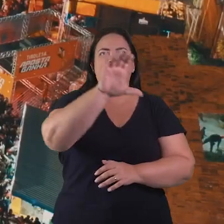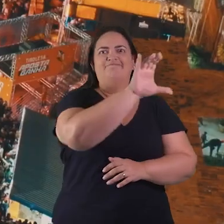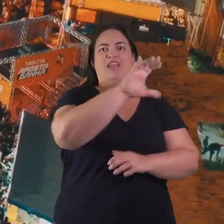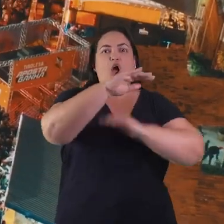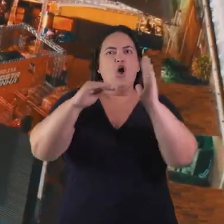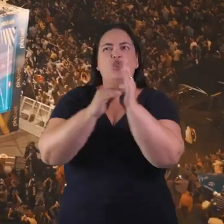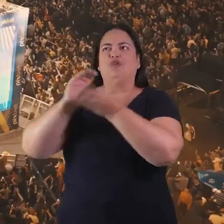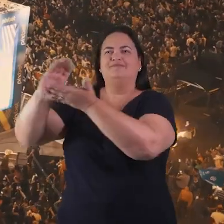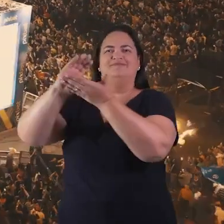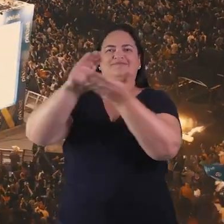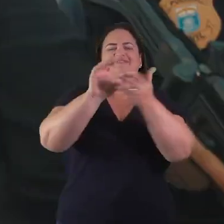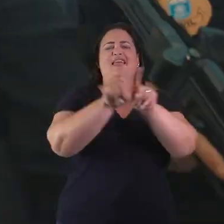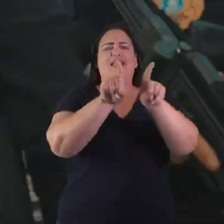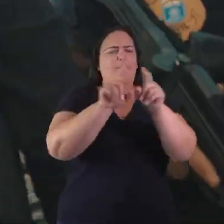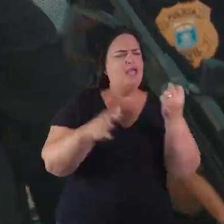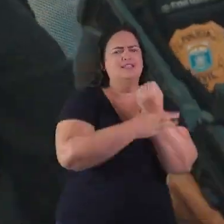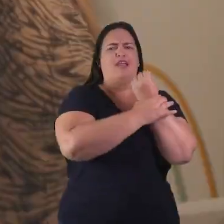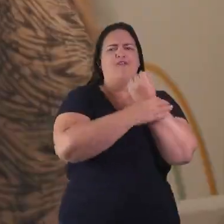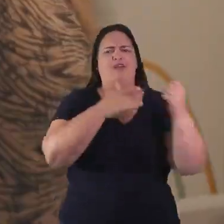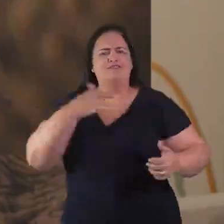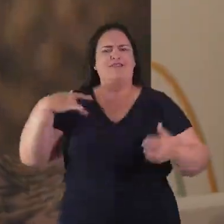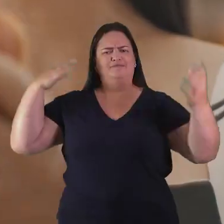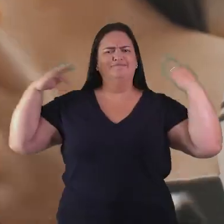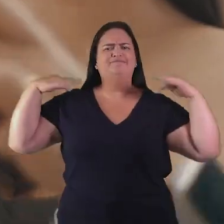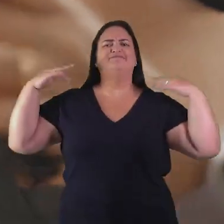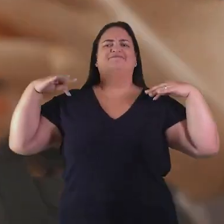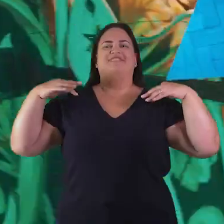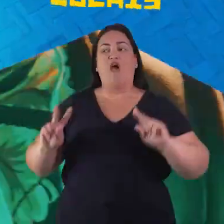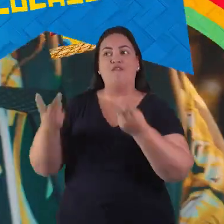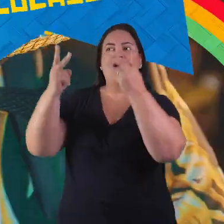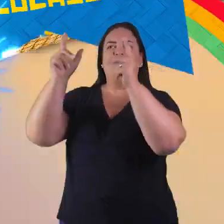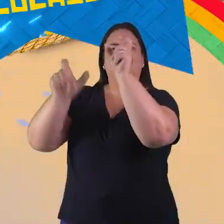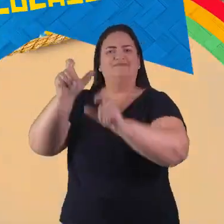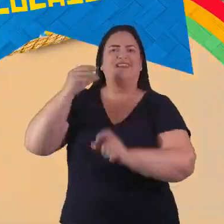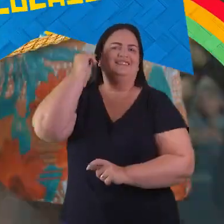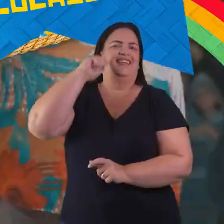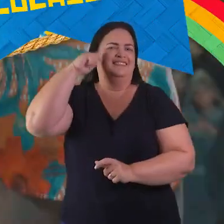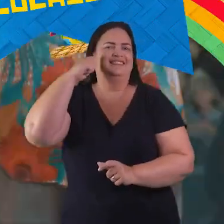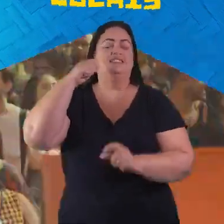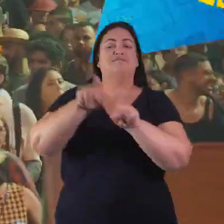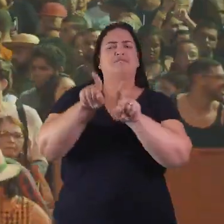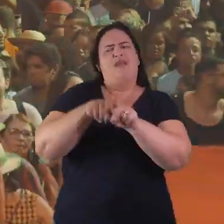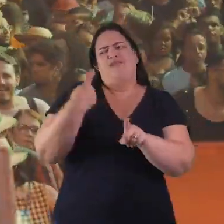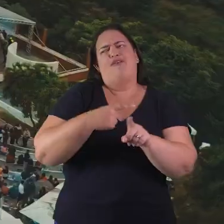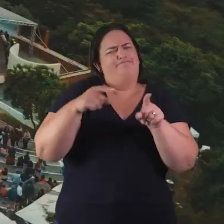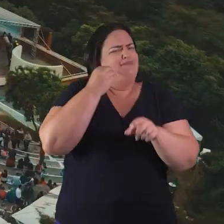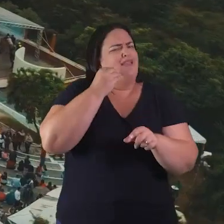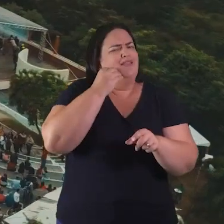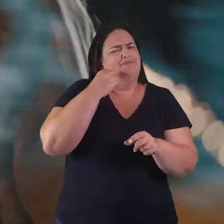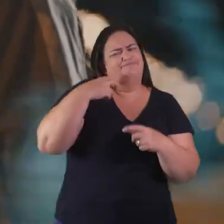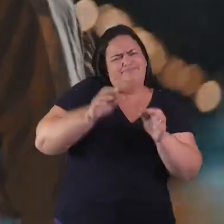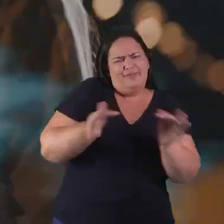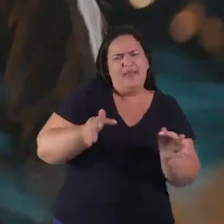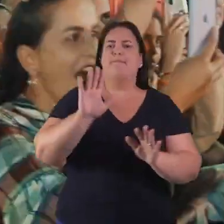zona da mata, no agreste e no sertão. E tome festa na segurança, na saúde e no turismo. E tome valorização para os artistas locais. A gente até tenta